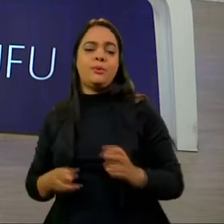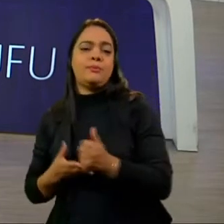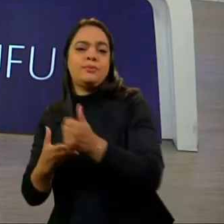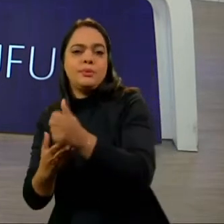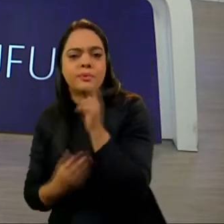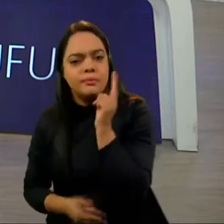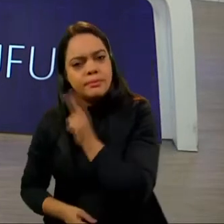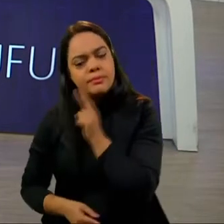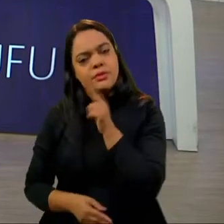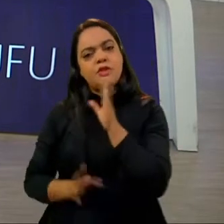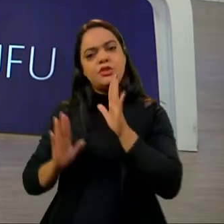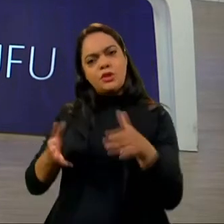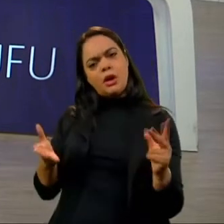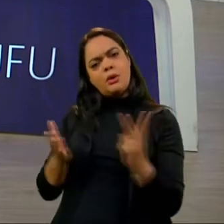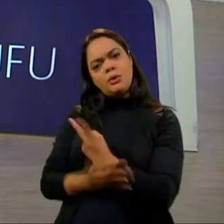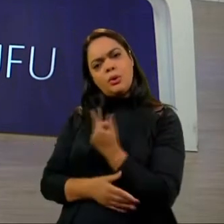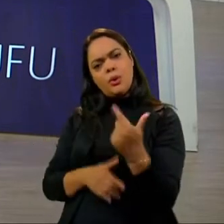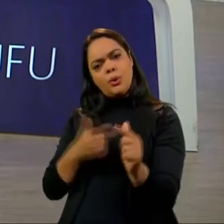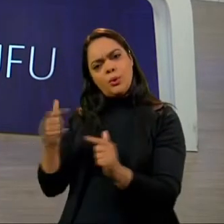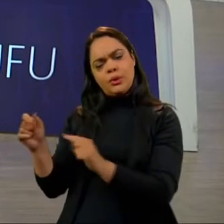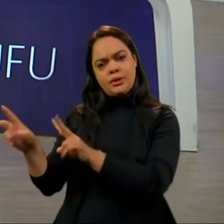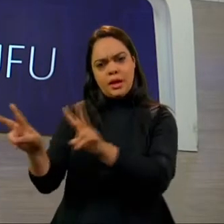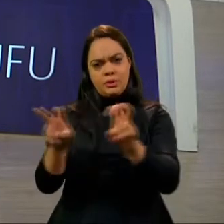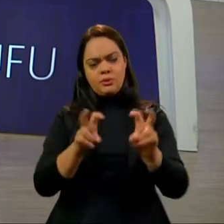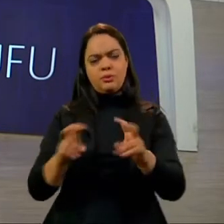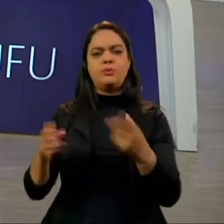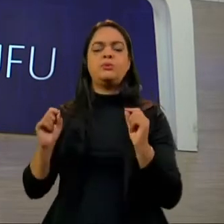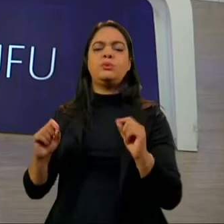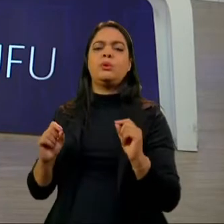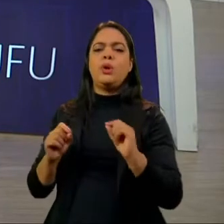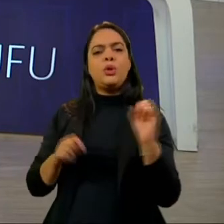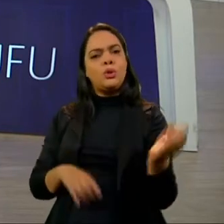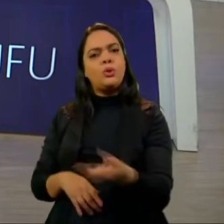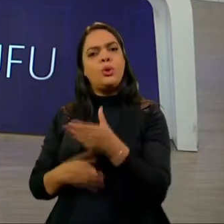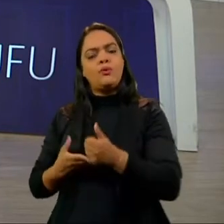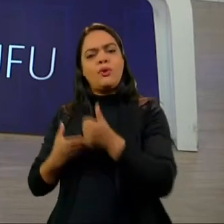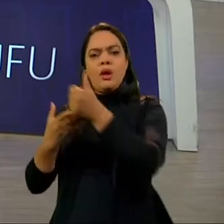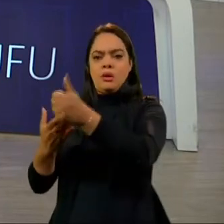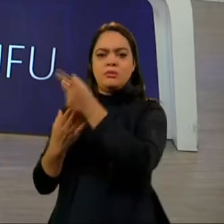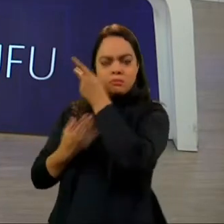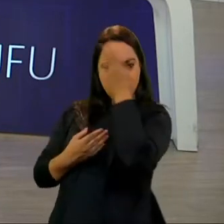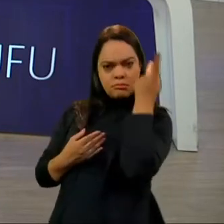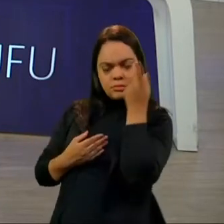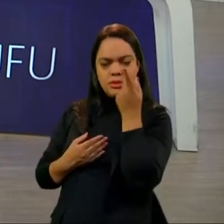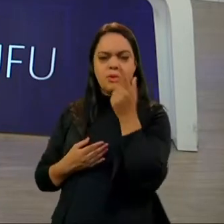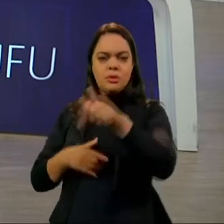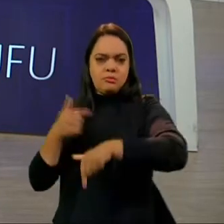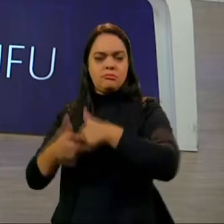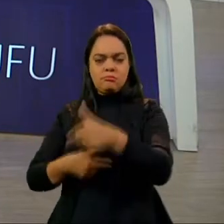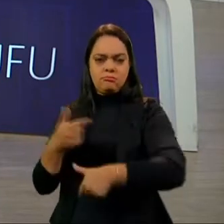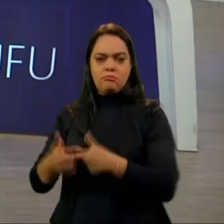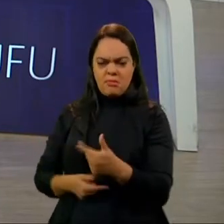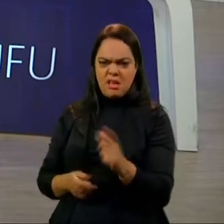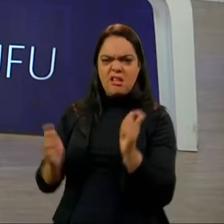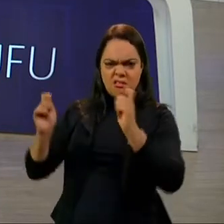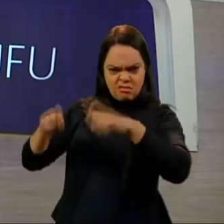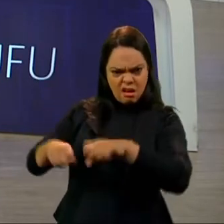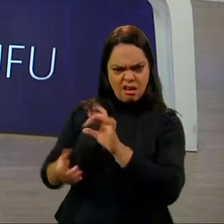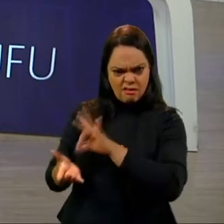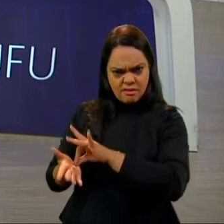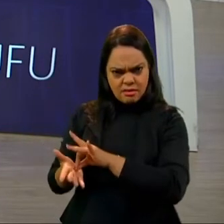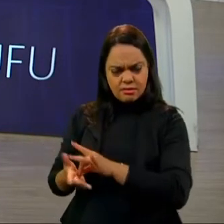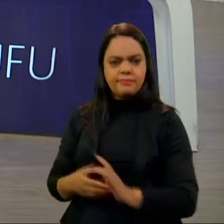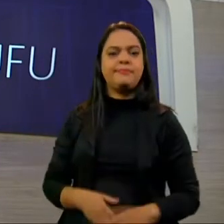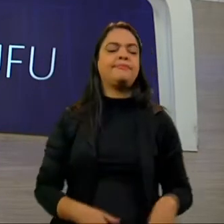emergencial, já surgiu outras conversas sobre um novo auxílio para essas pessoas, para esses trabalhadores. Há essa possibilidade?